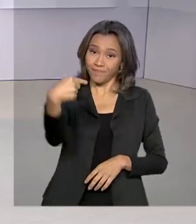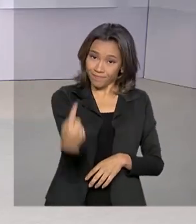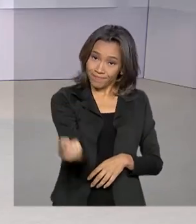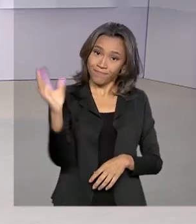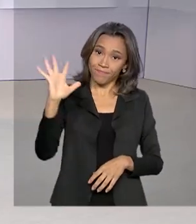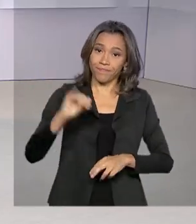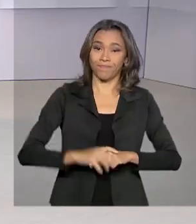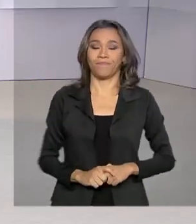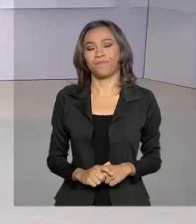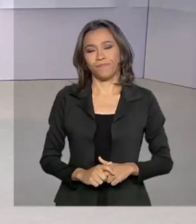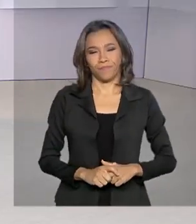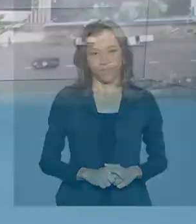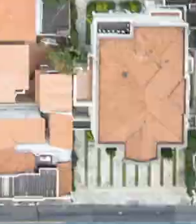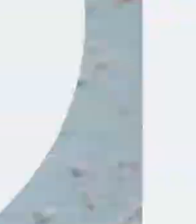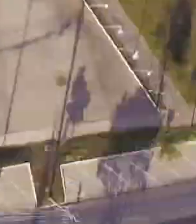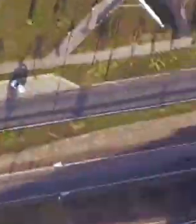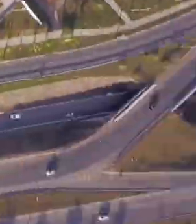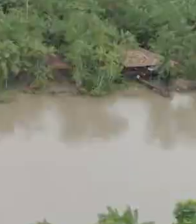edição. Até lá!